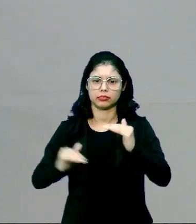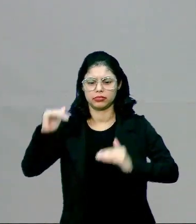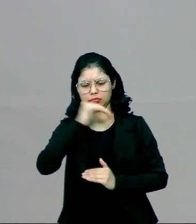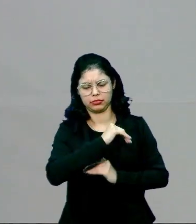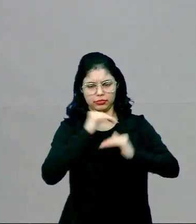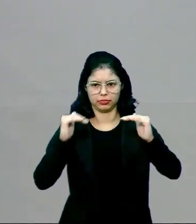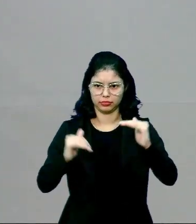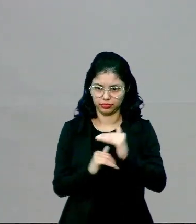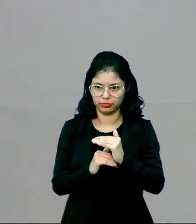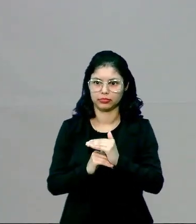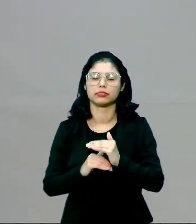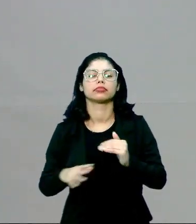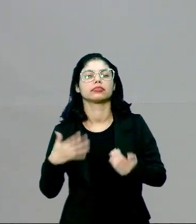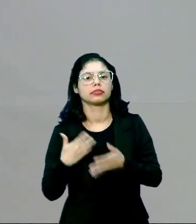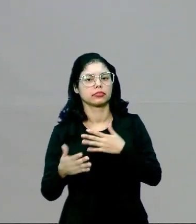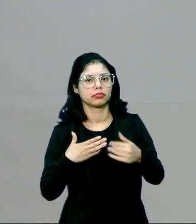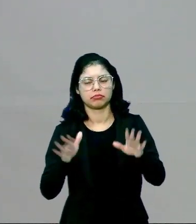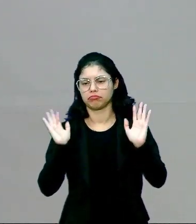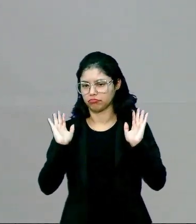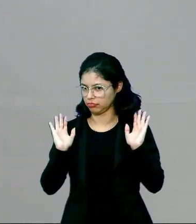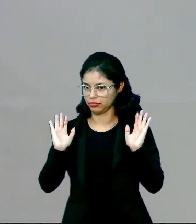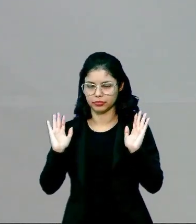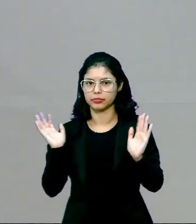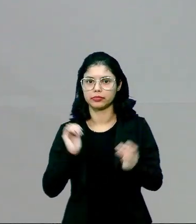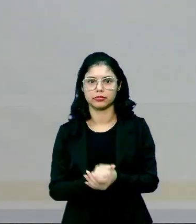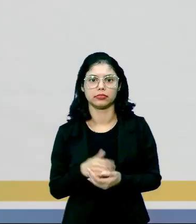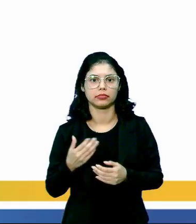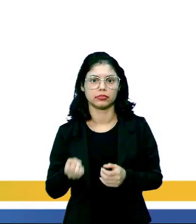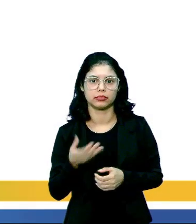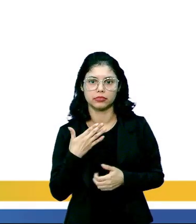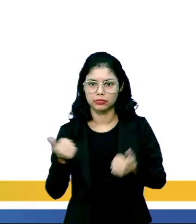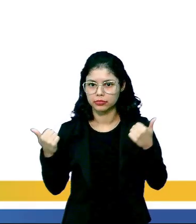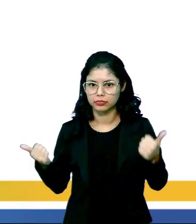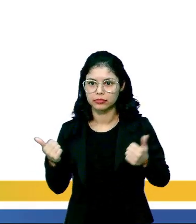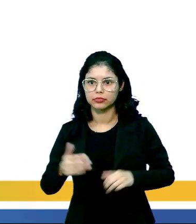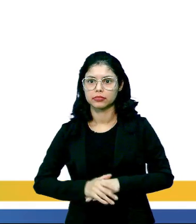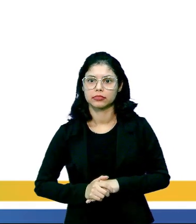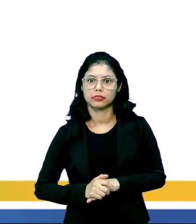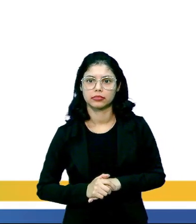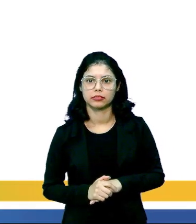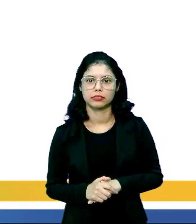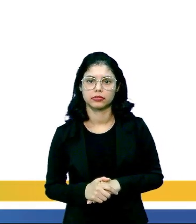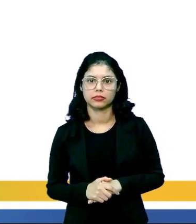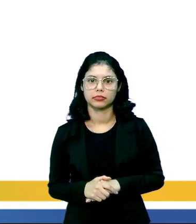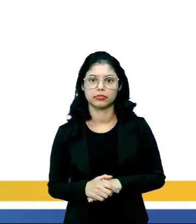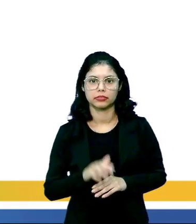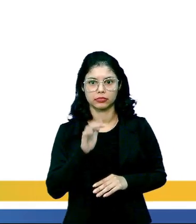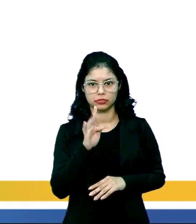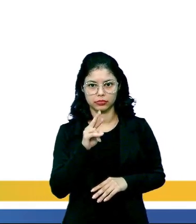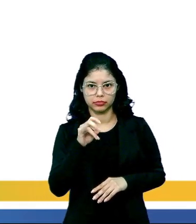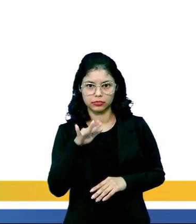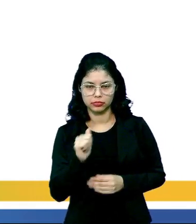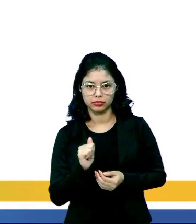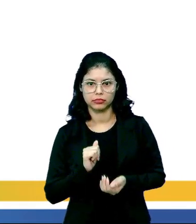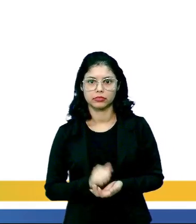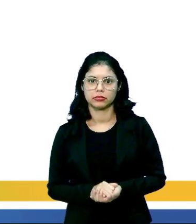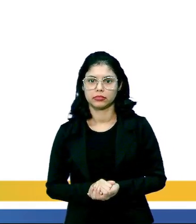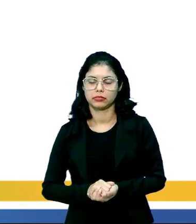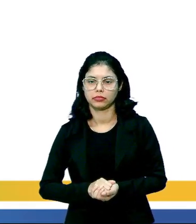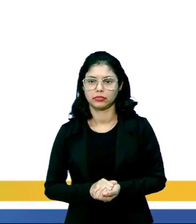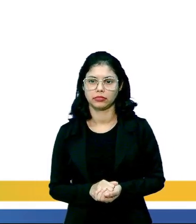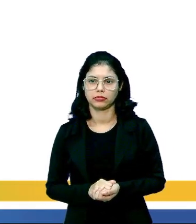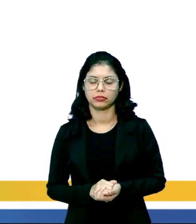estar abertos, podem estar em cima, podem estar embaixo, que ela está tranquila. Que são consideradas aí a anfiestomática,